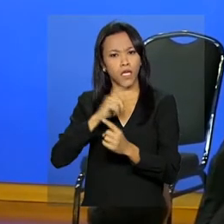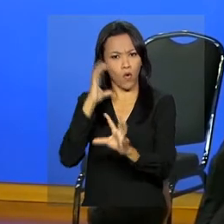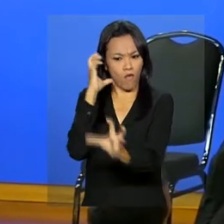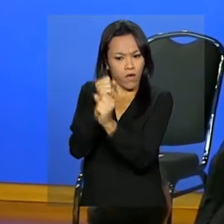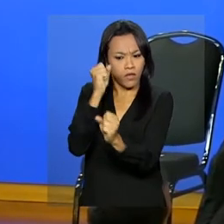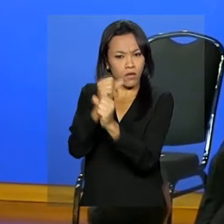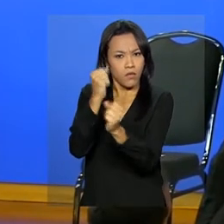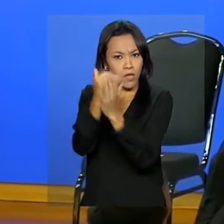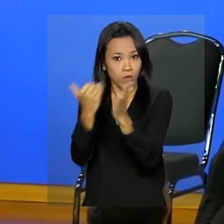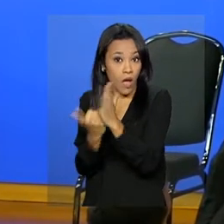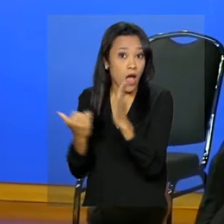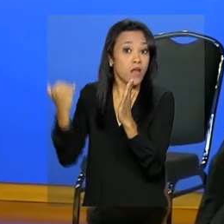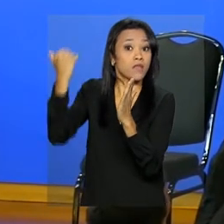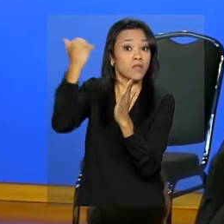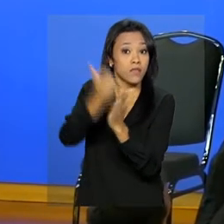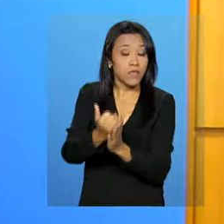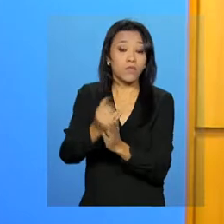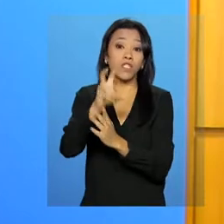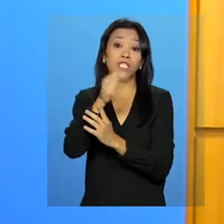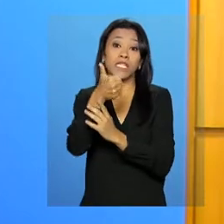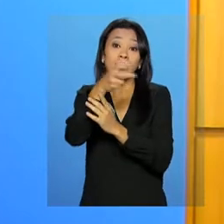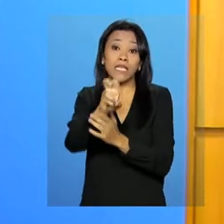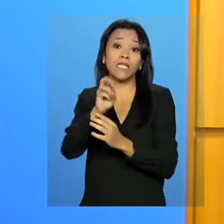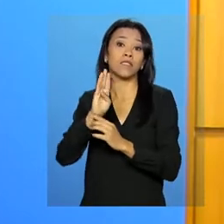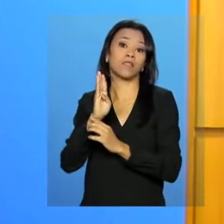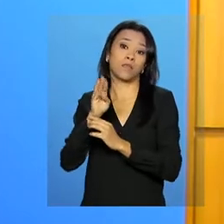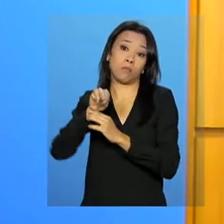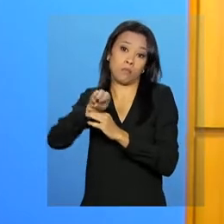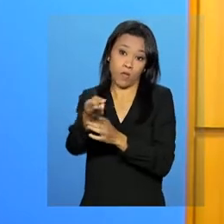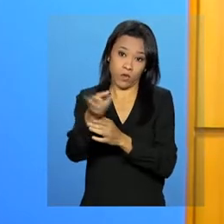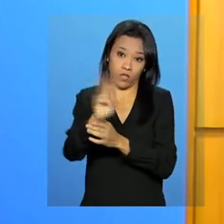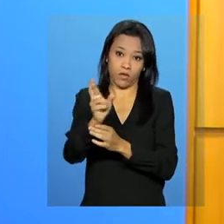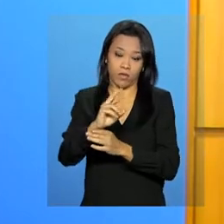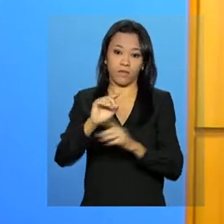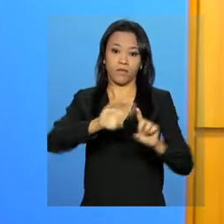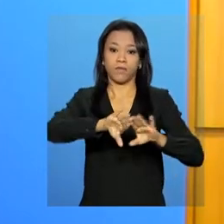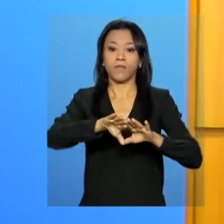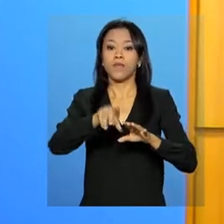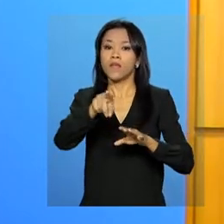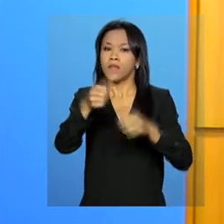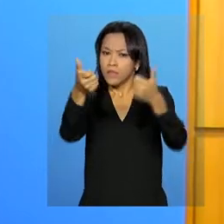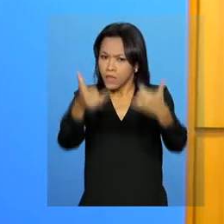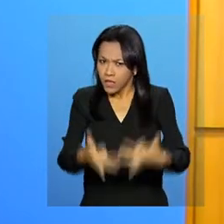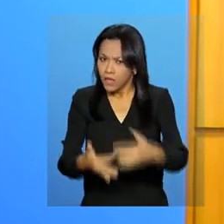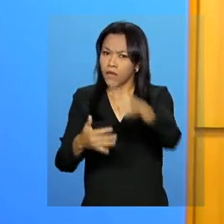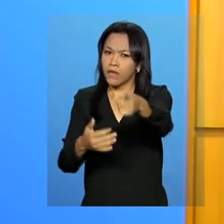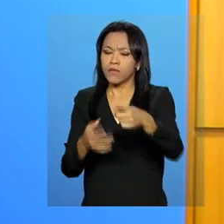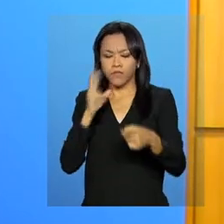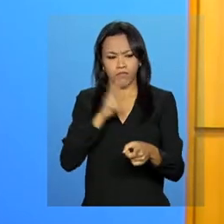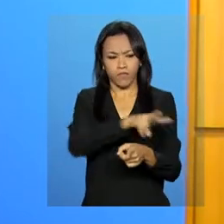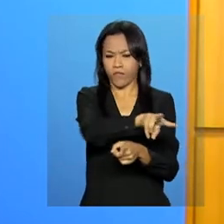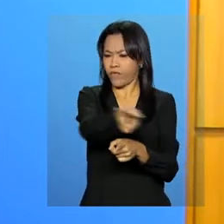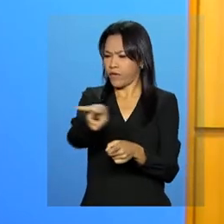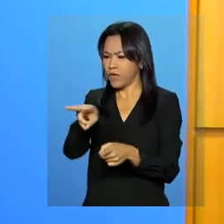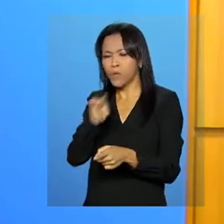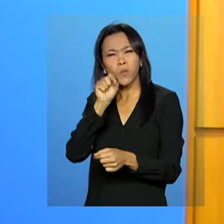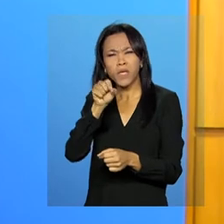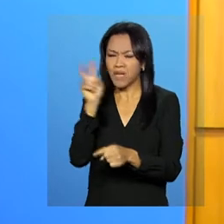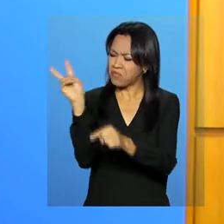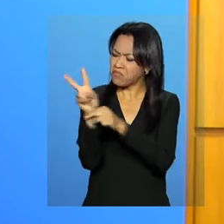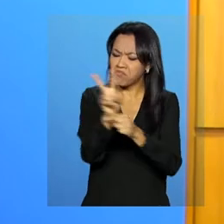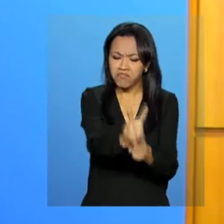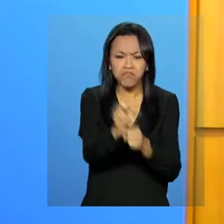anual superior a R$ 15 milhões. Dando um cenário, muito rapidamente, sobre o que é essa linha de